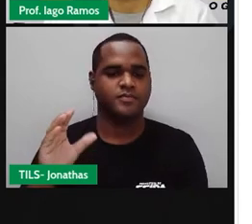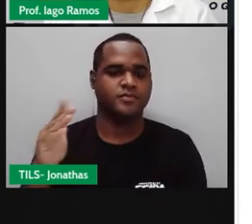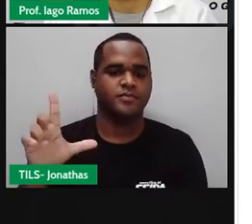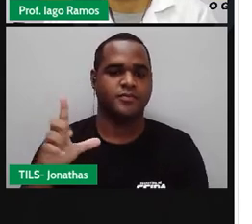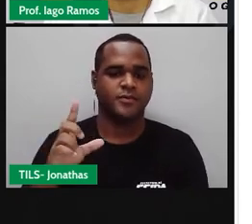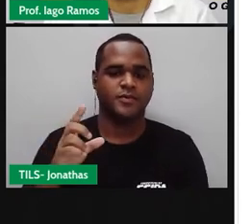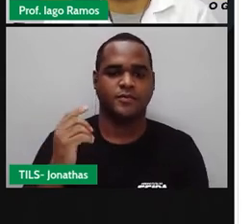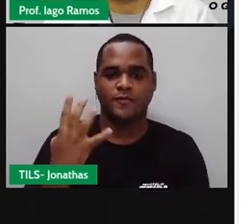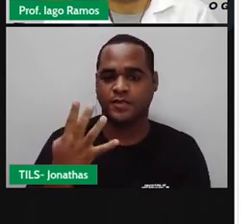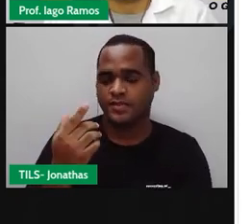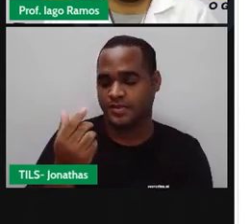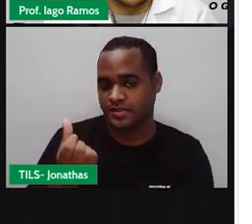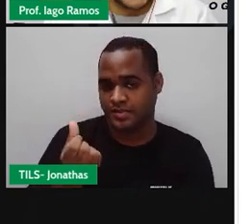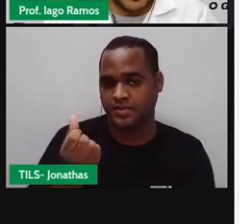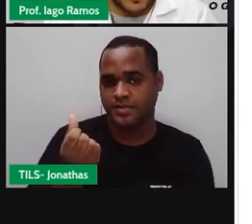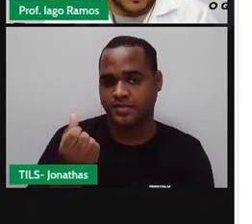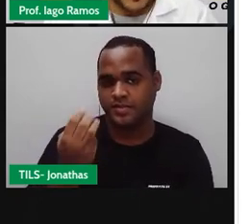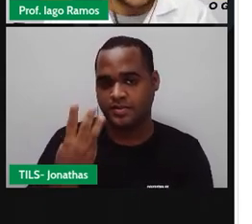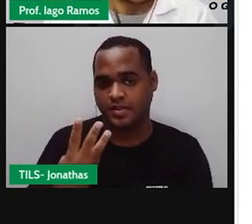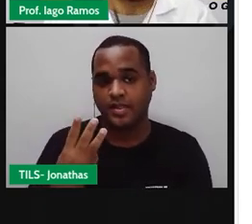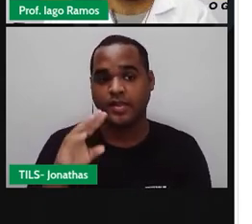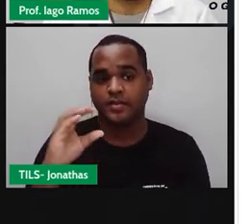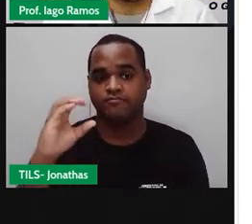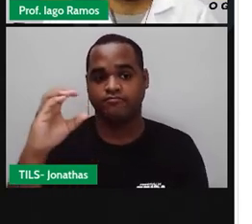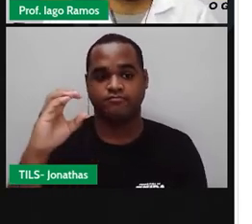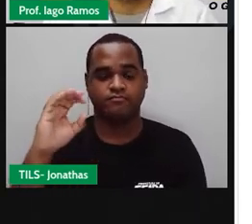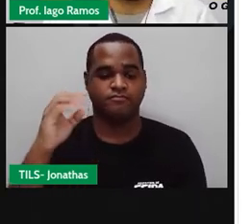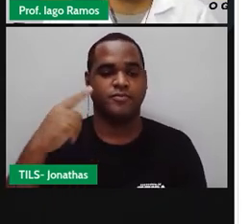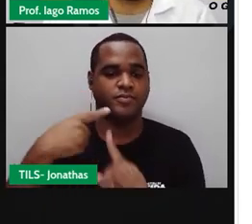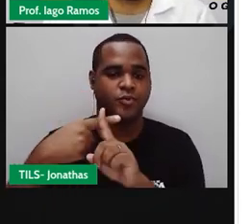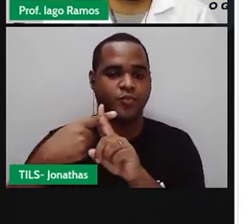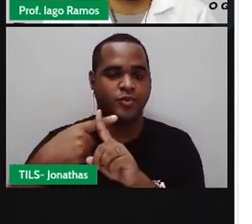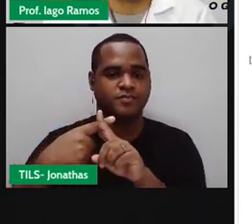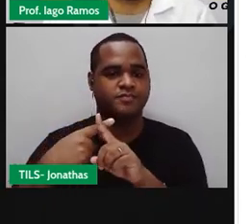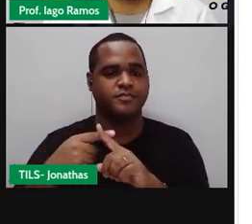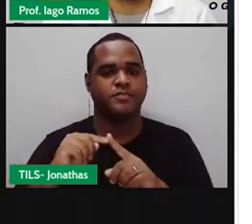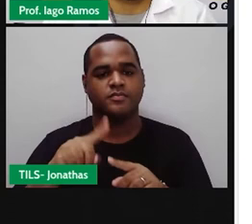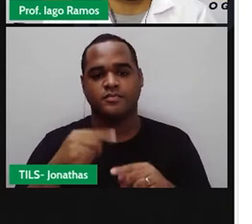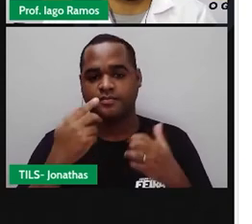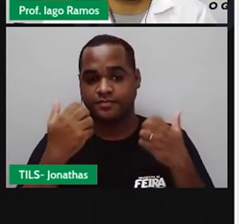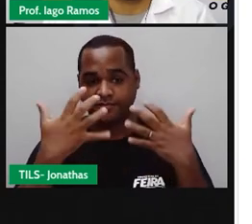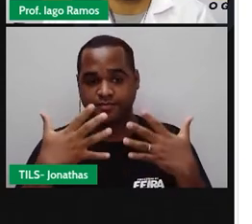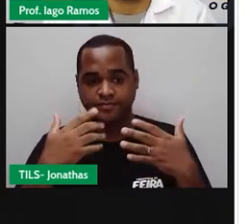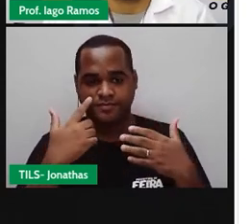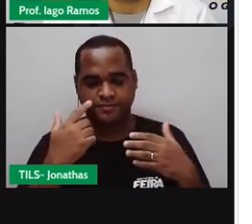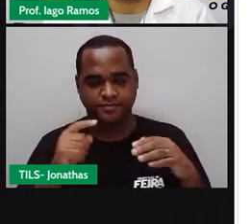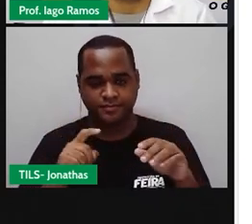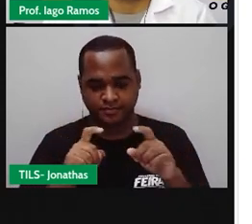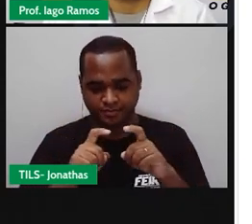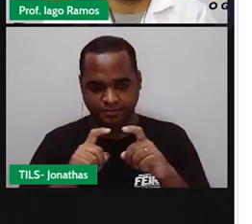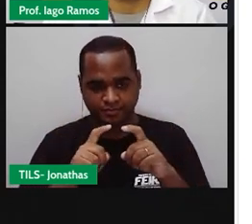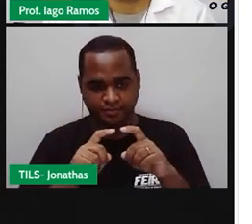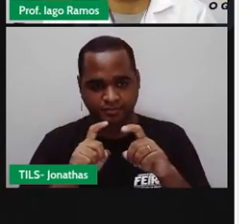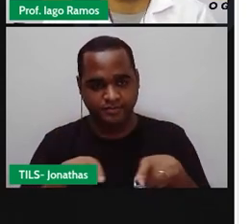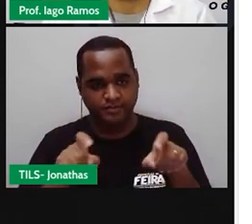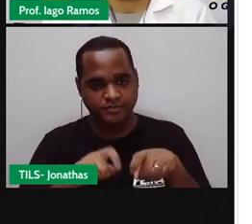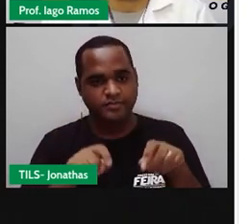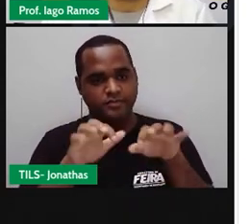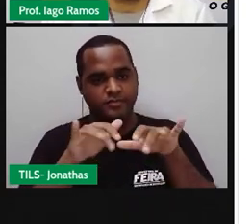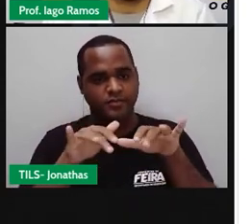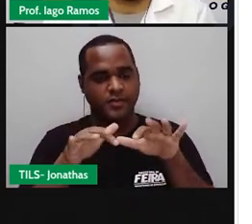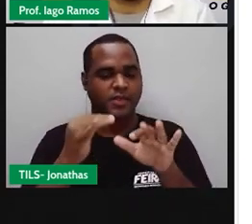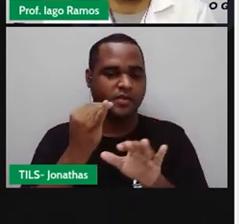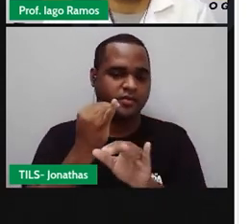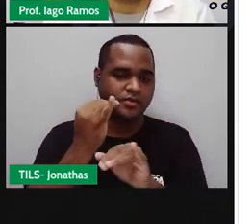456 graus Celsius positivos. Essa tabela foi retirada dessa fonte aqui, que está nessa página aqui,